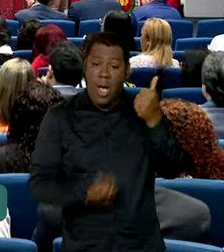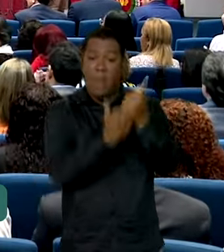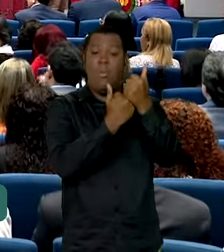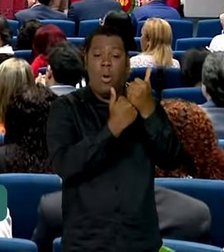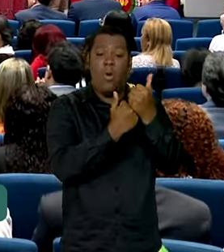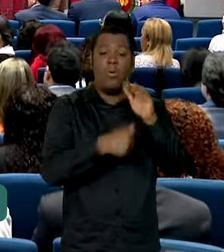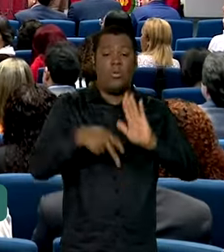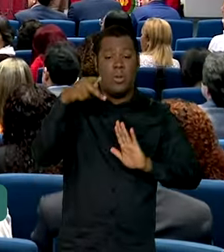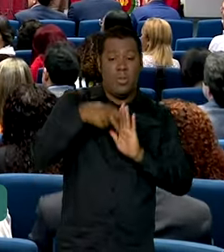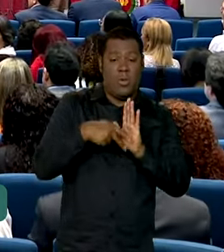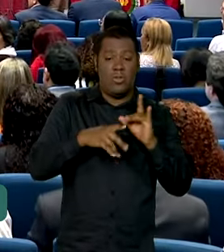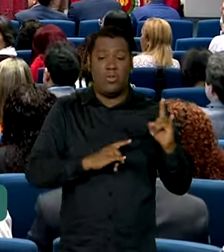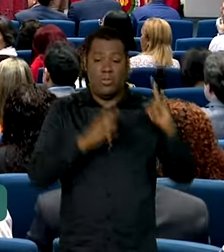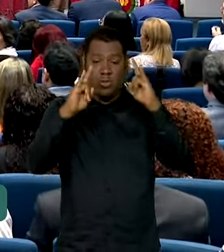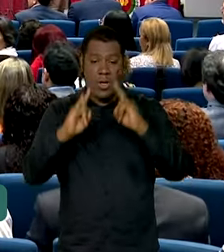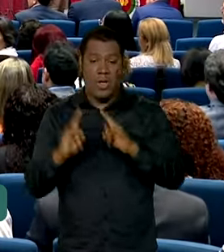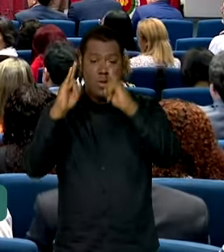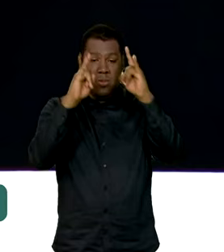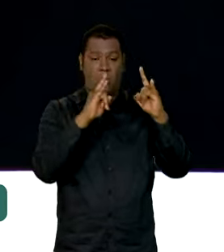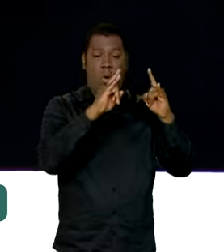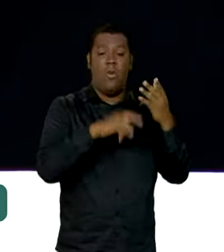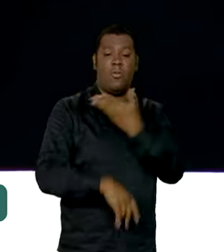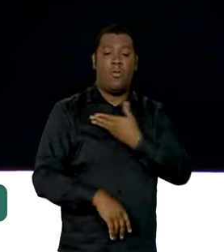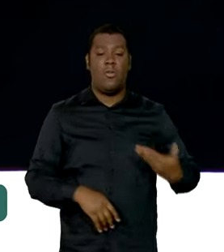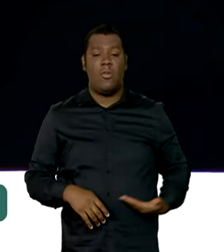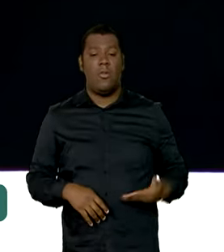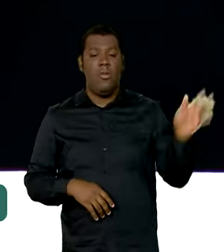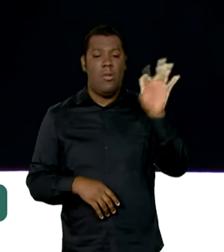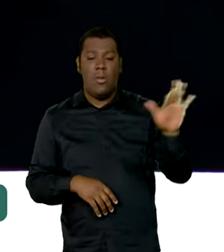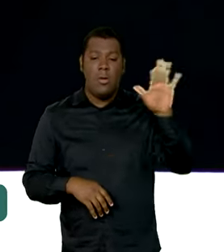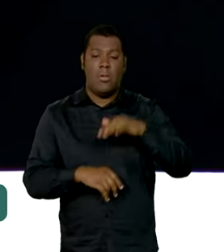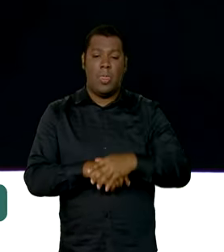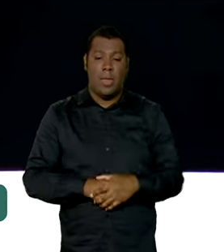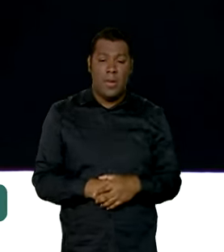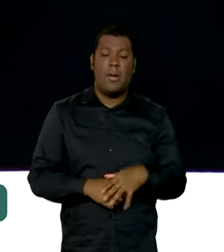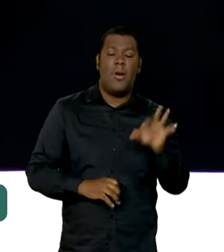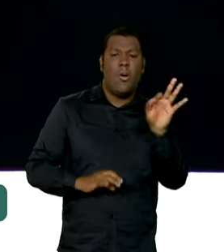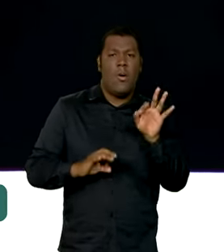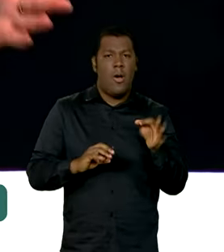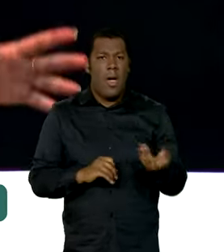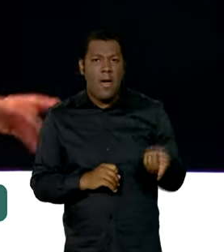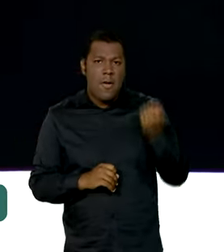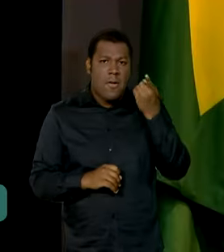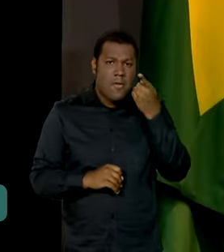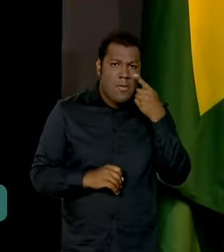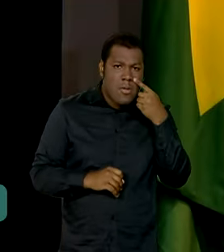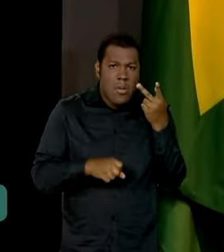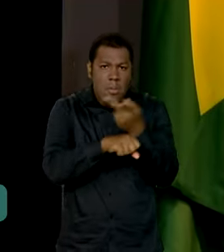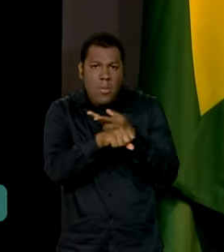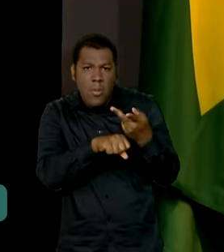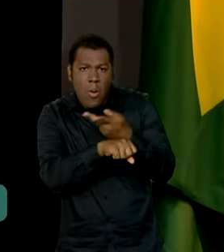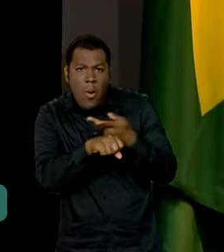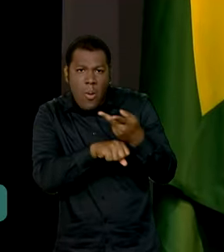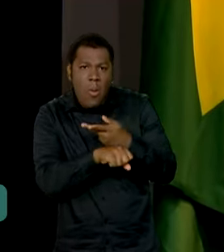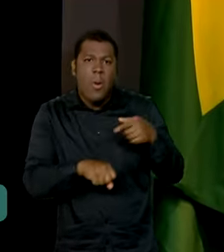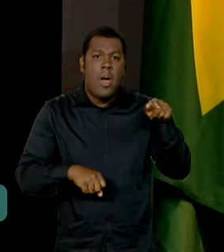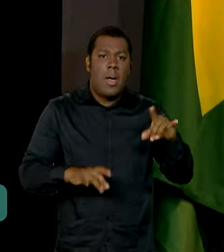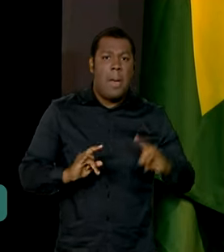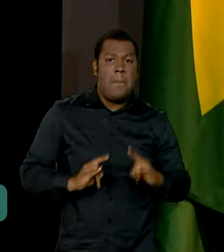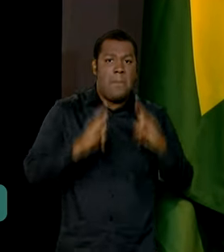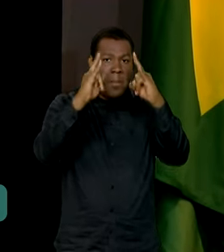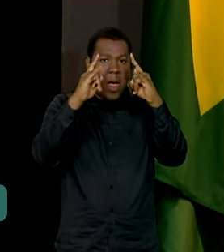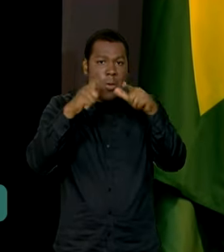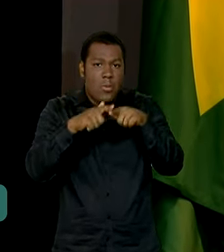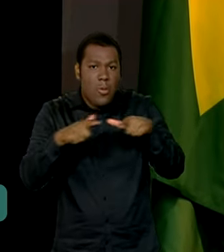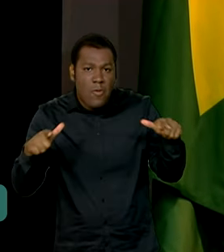Imóvel da Gente, do governo federal. A instituição vai mapear patrimônios da União que estão sem uso no Estado